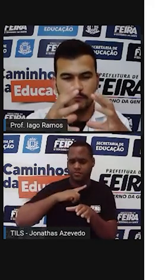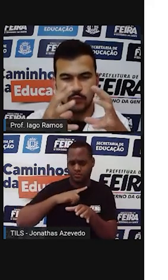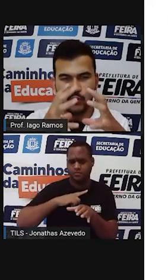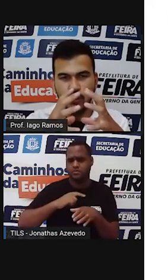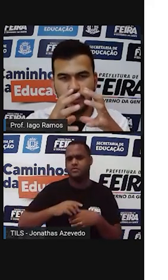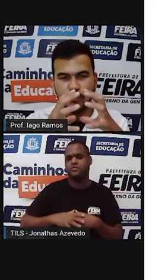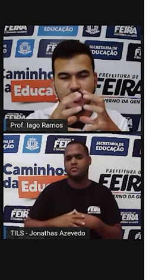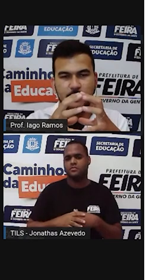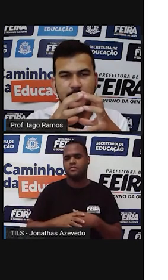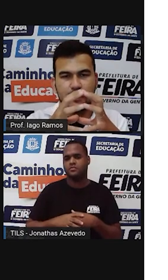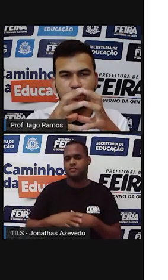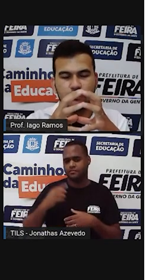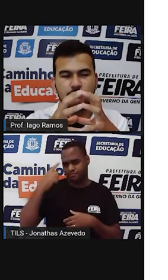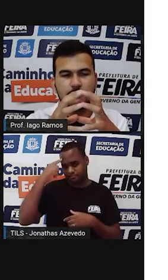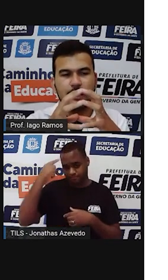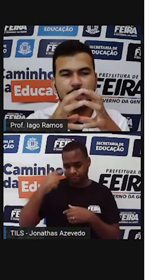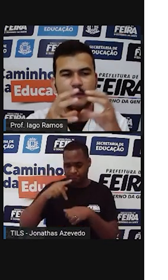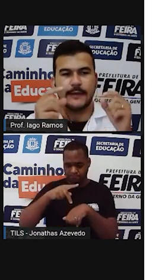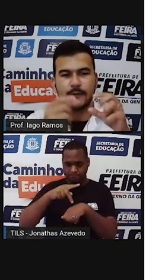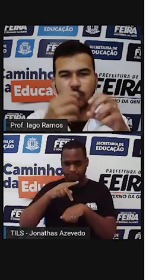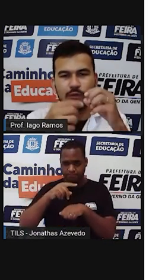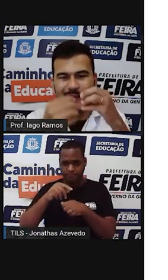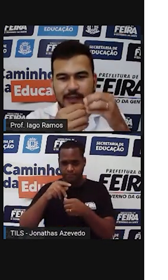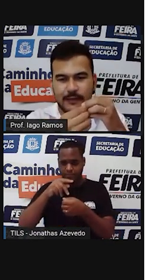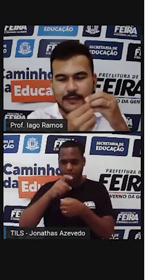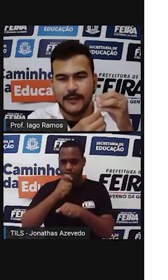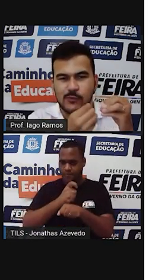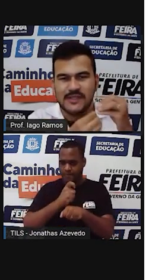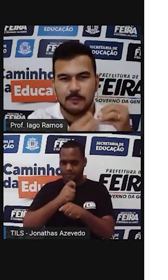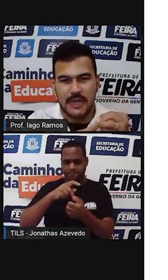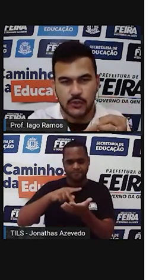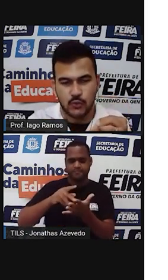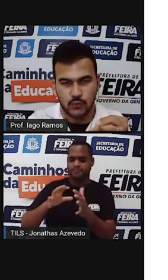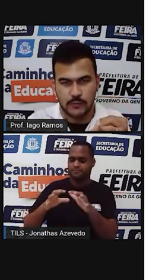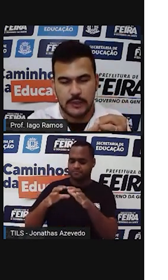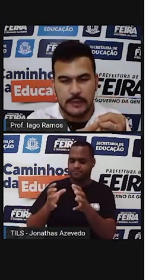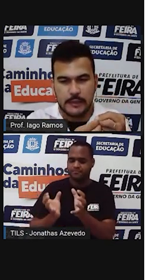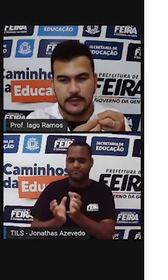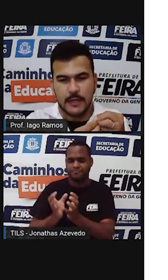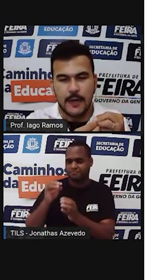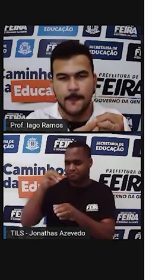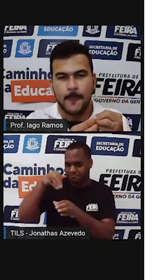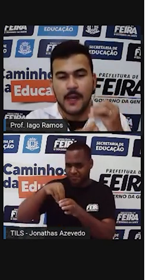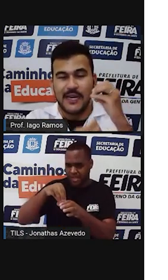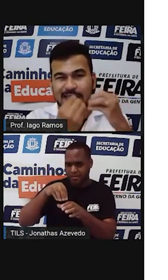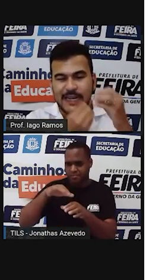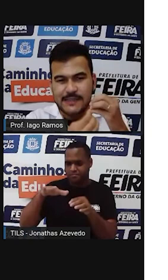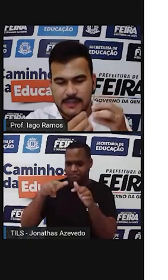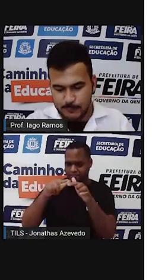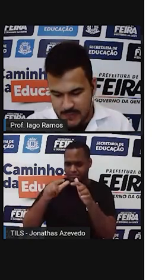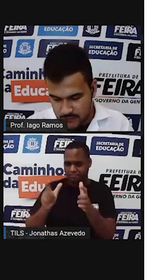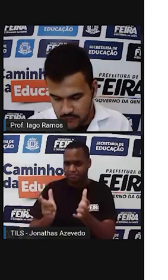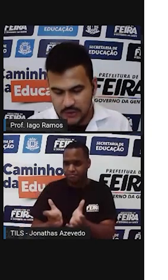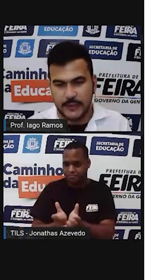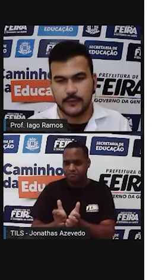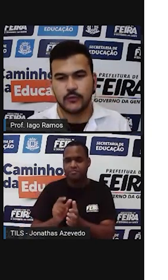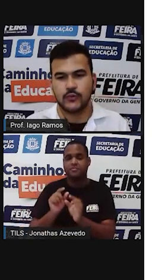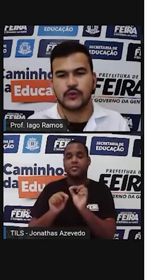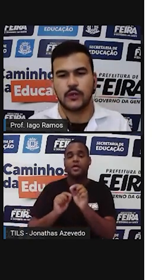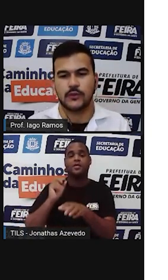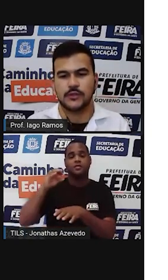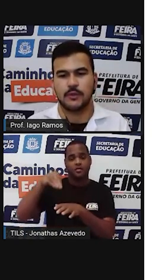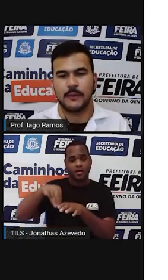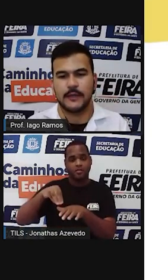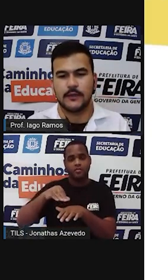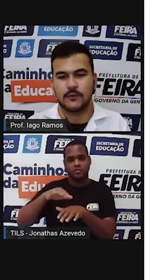do sólido geométrico, ali dentro dele tem um espaço, tá? E esse espaço de dentro